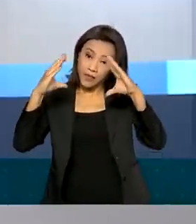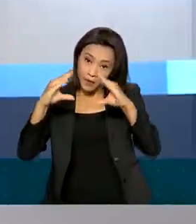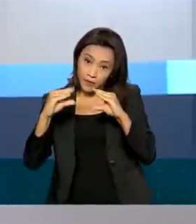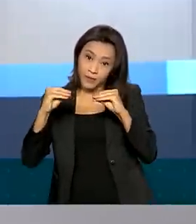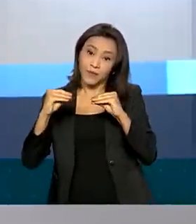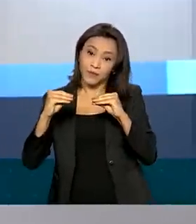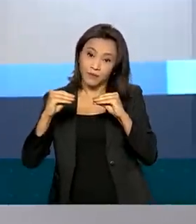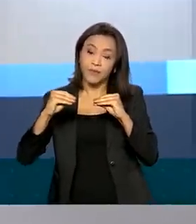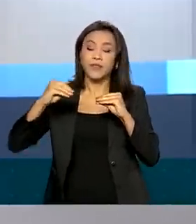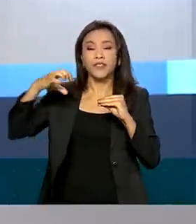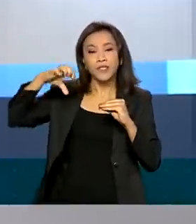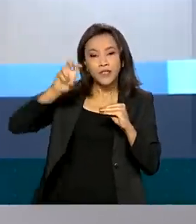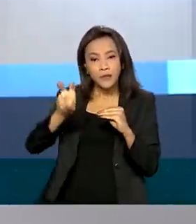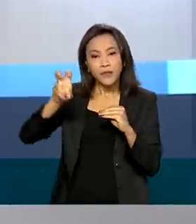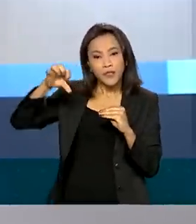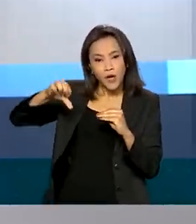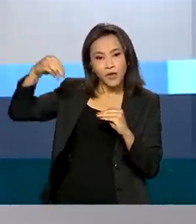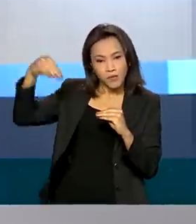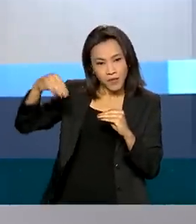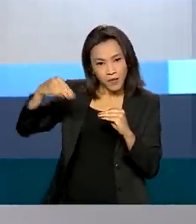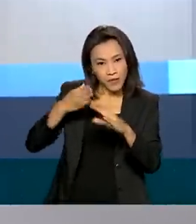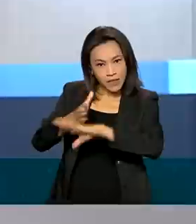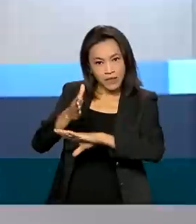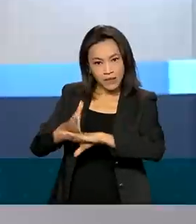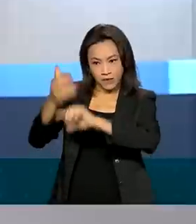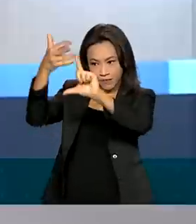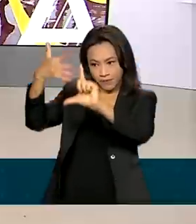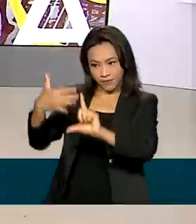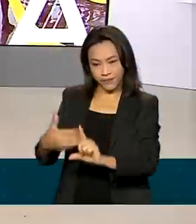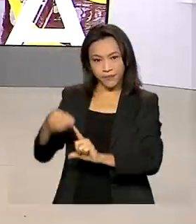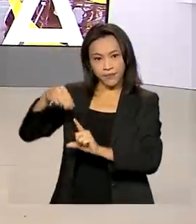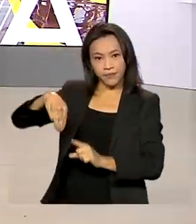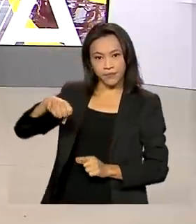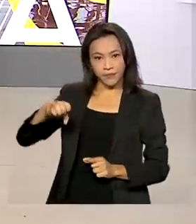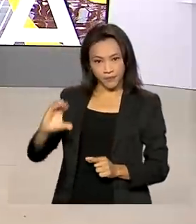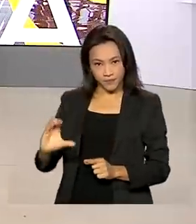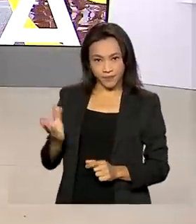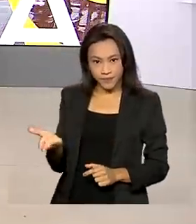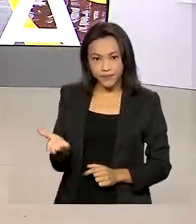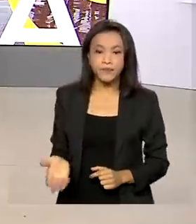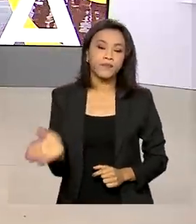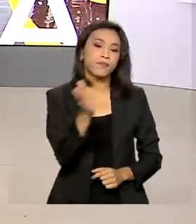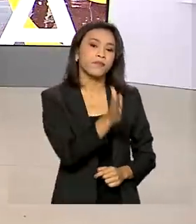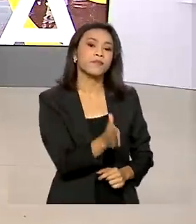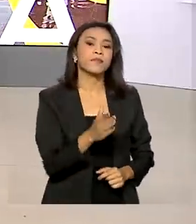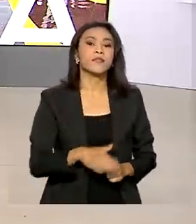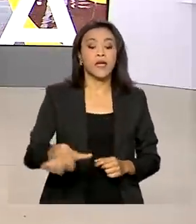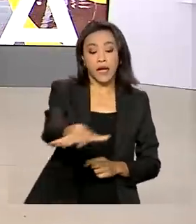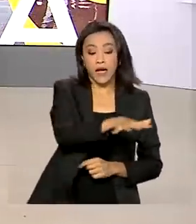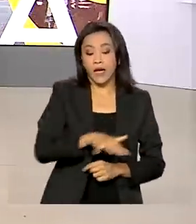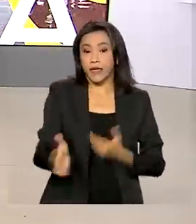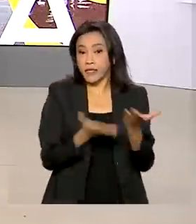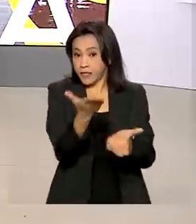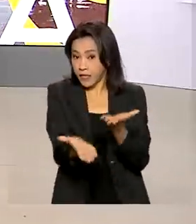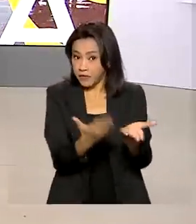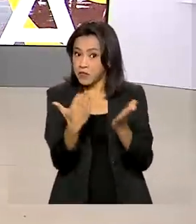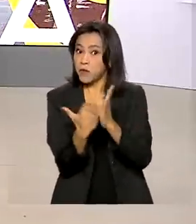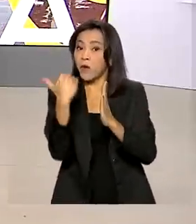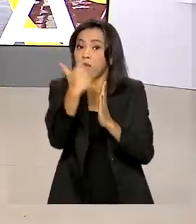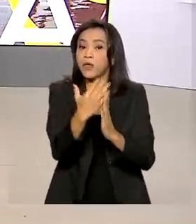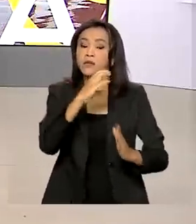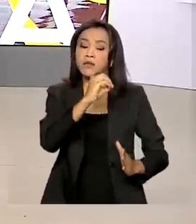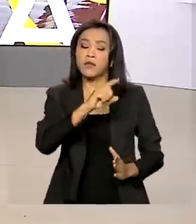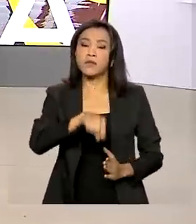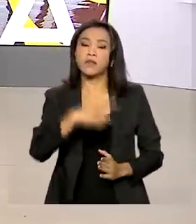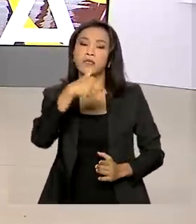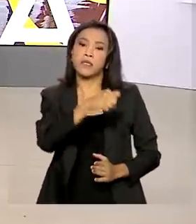hoje, pelo Portal de Acesso Único do Ministério da Educação. O setor de serviços registrou alta de 0,7